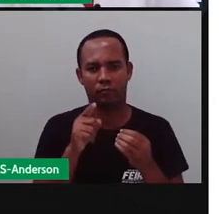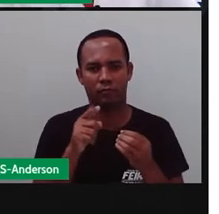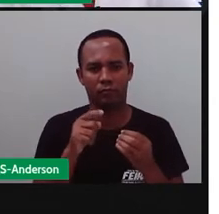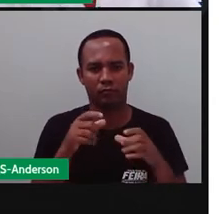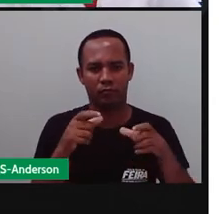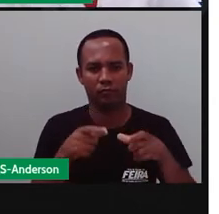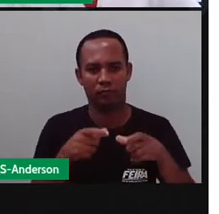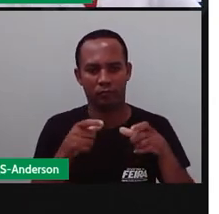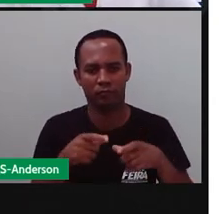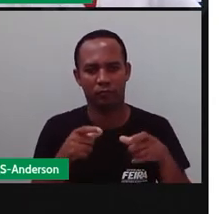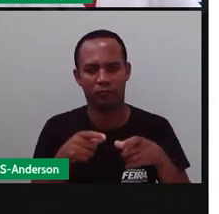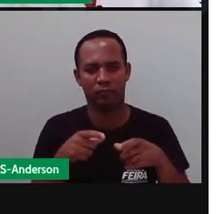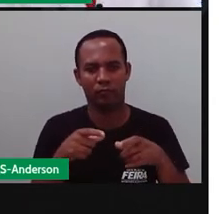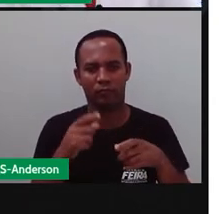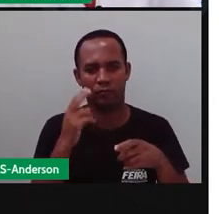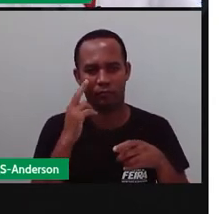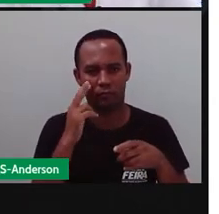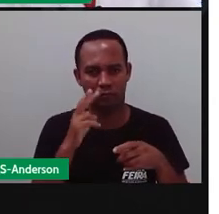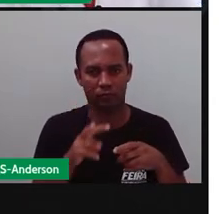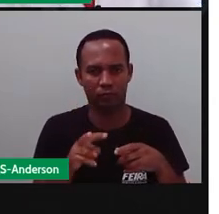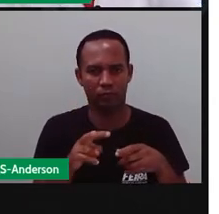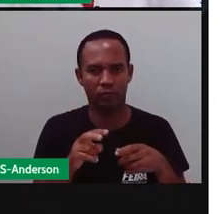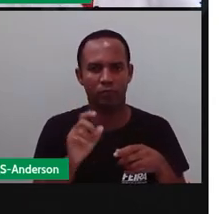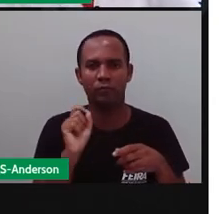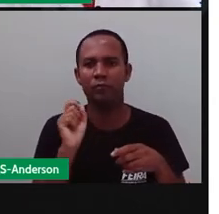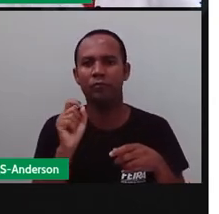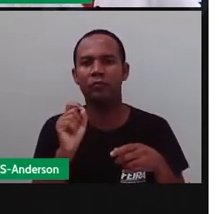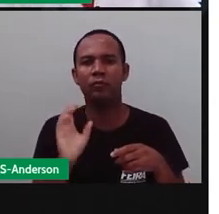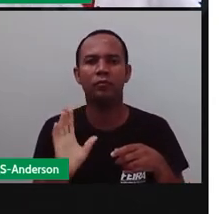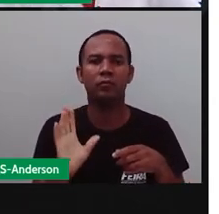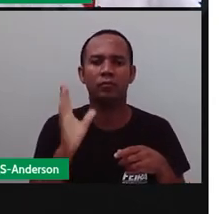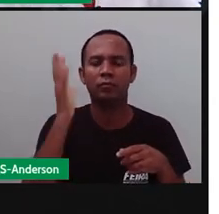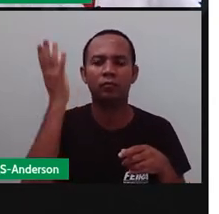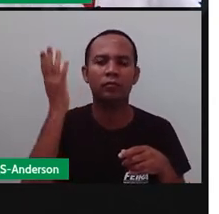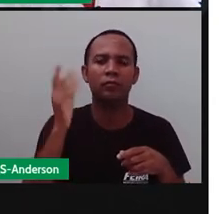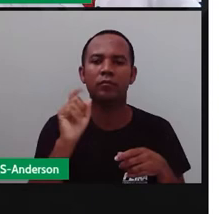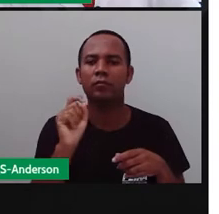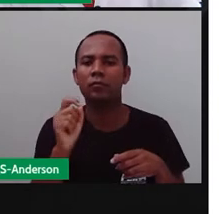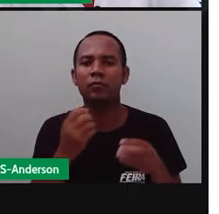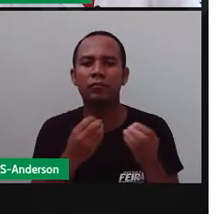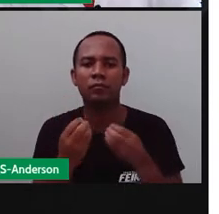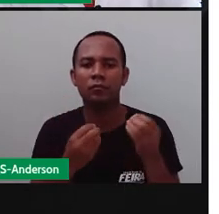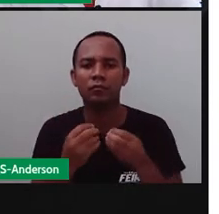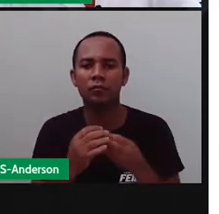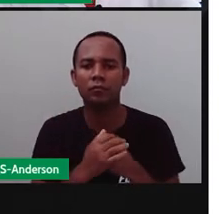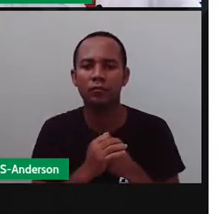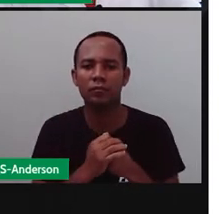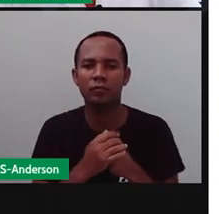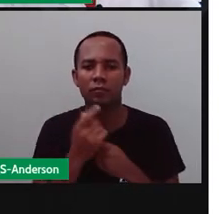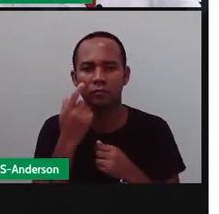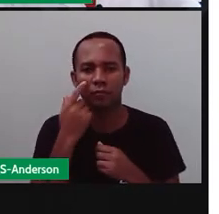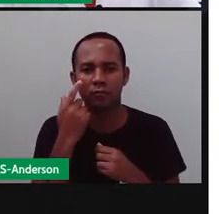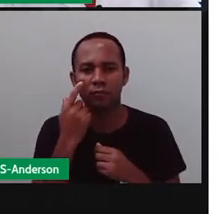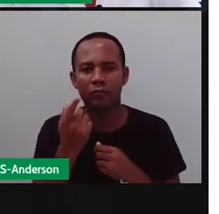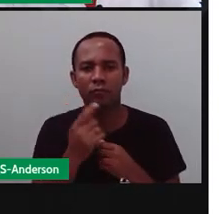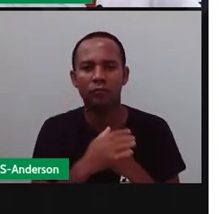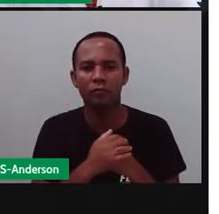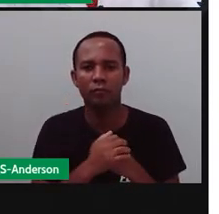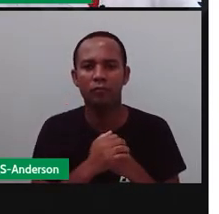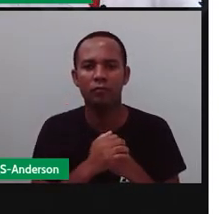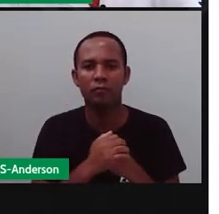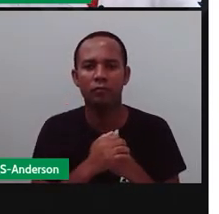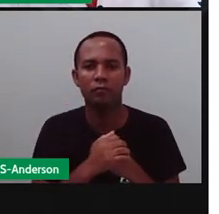de sacada. E o que foi que aconteceu entre eles, Anderson? Ó, o cravo